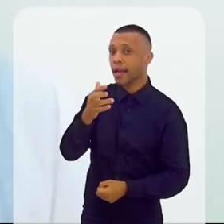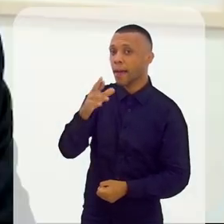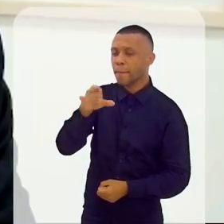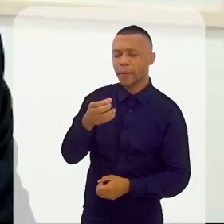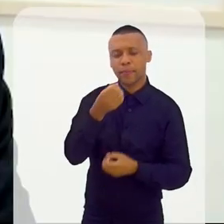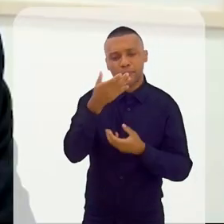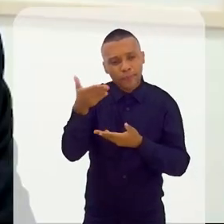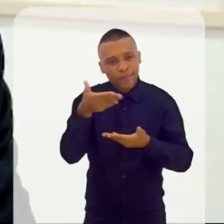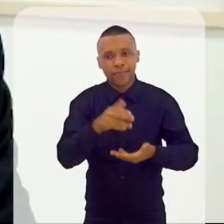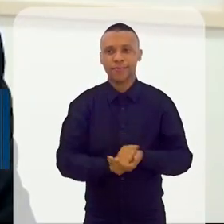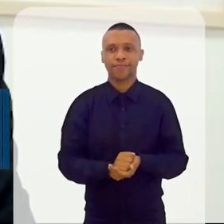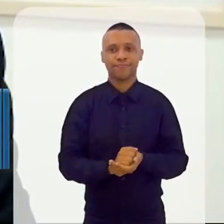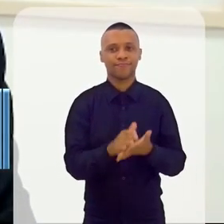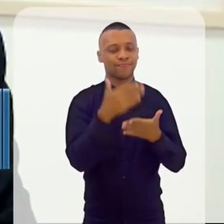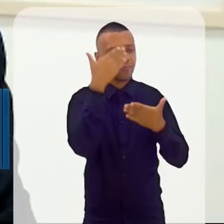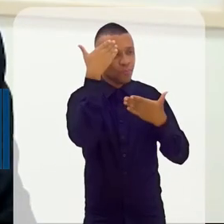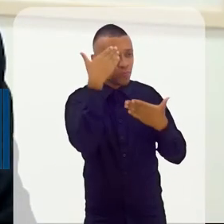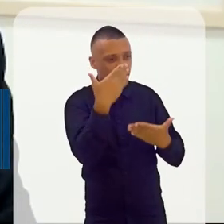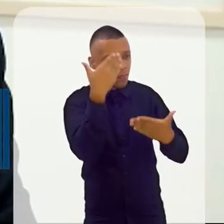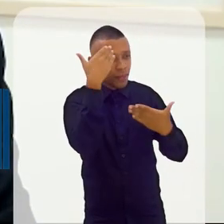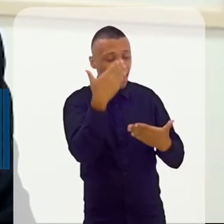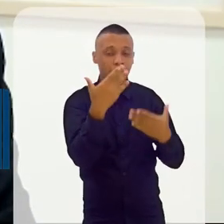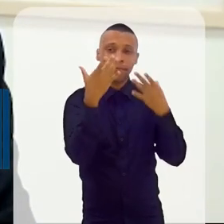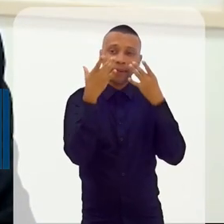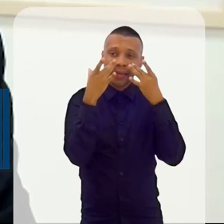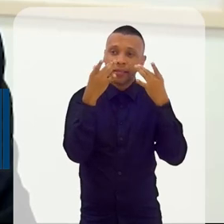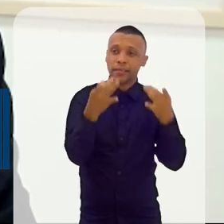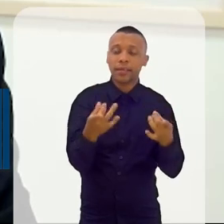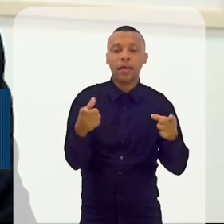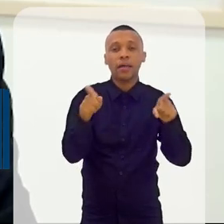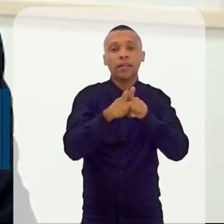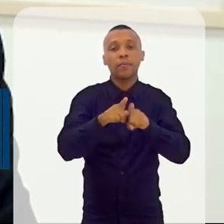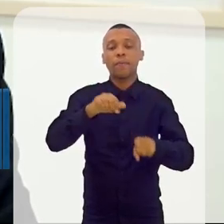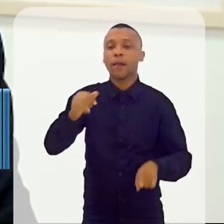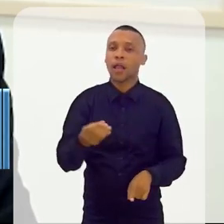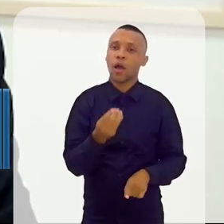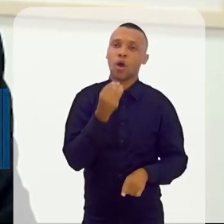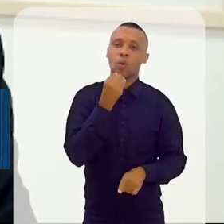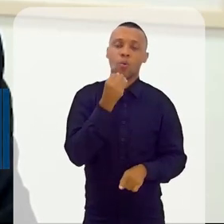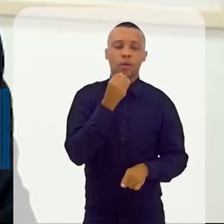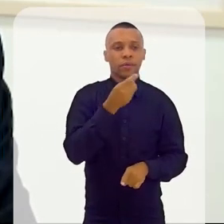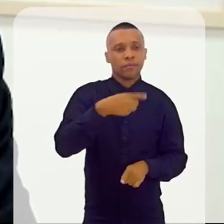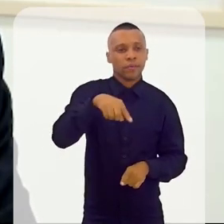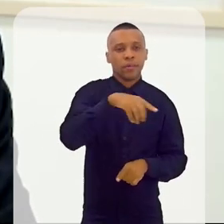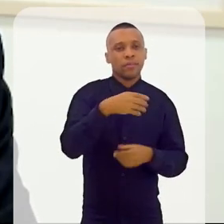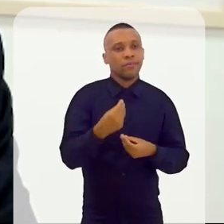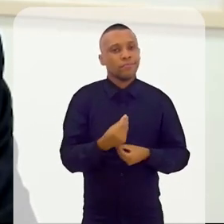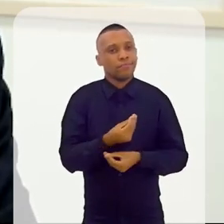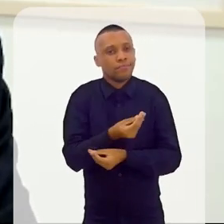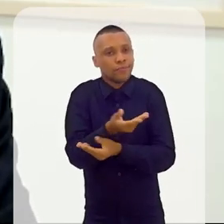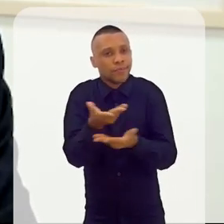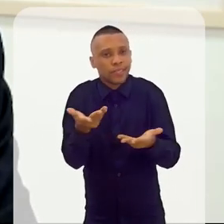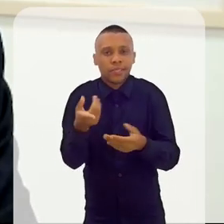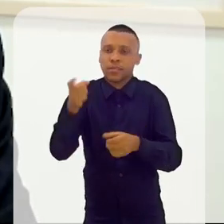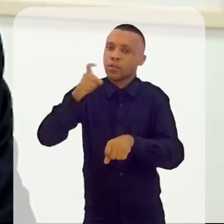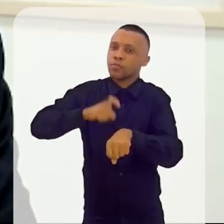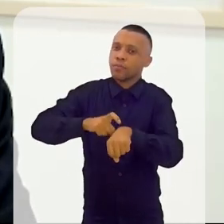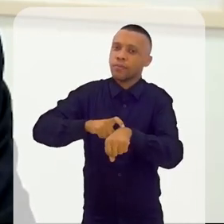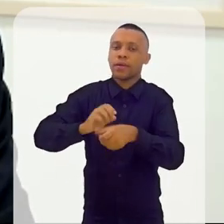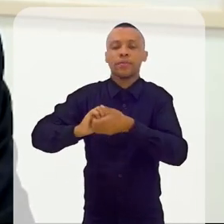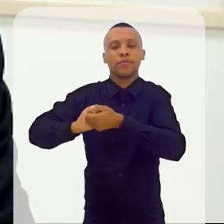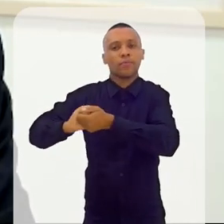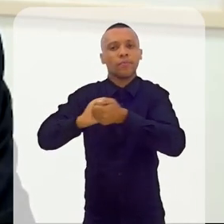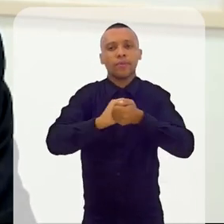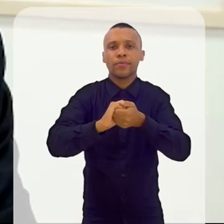bem-vindo. Eu fico muito grato pela atenção e pelo espaço que vocês estão nos oferecendo nesse momento, E